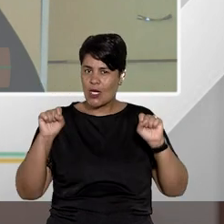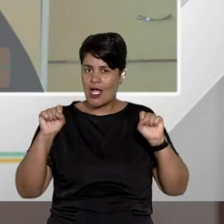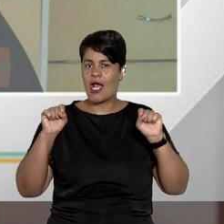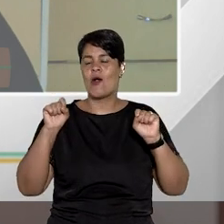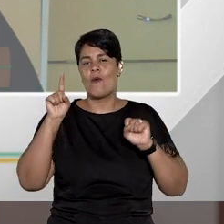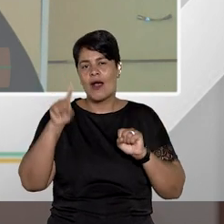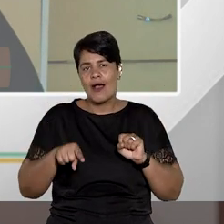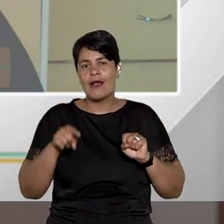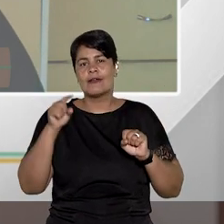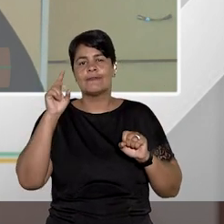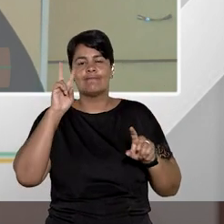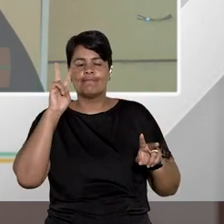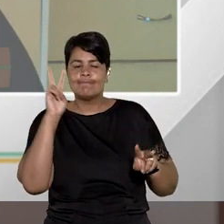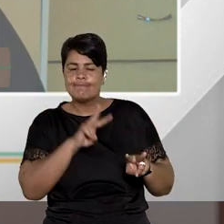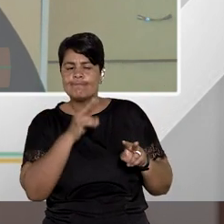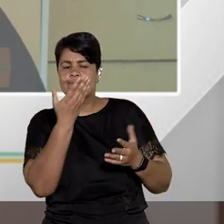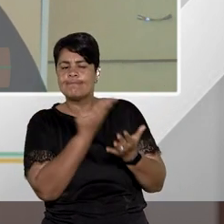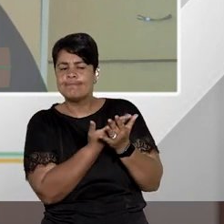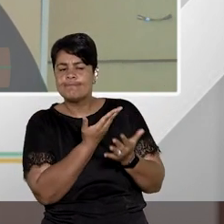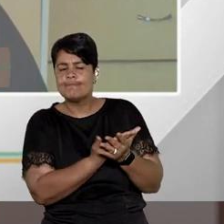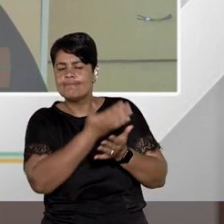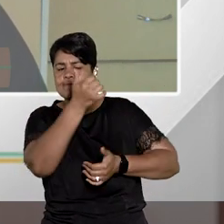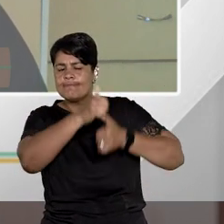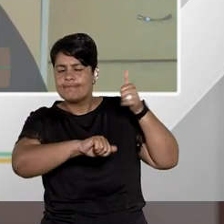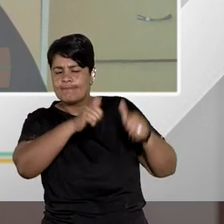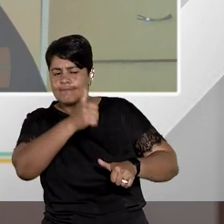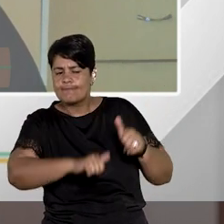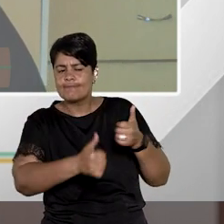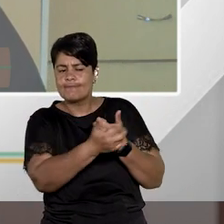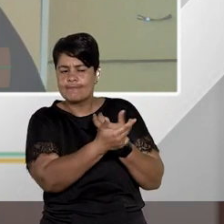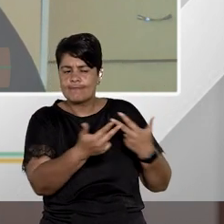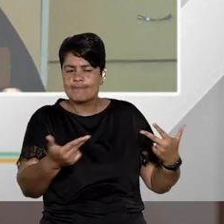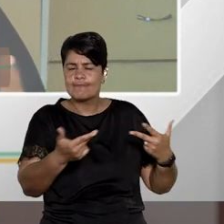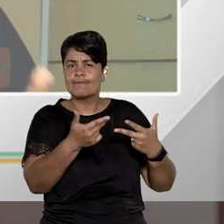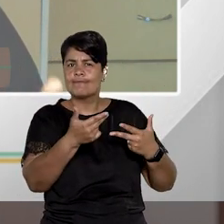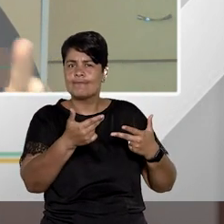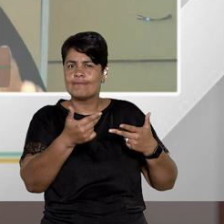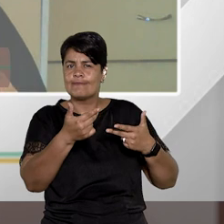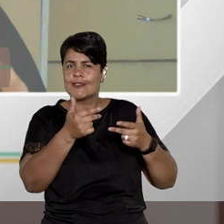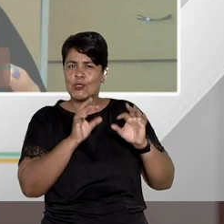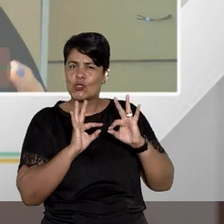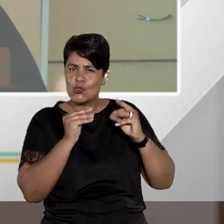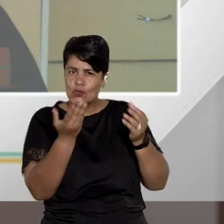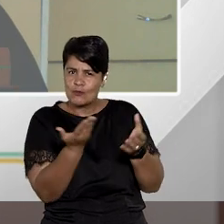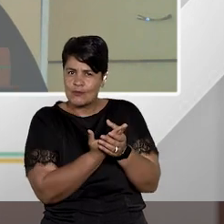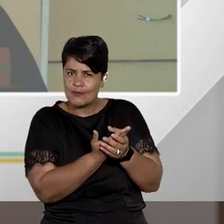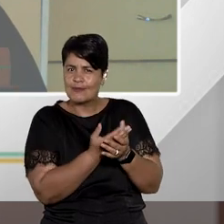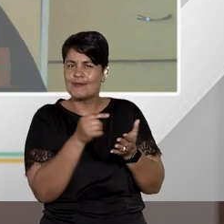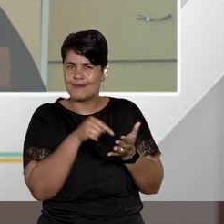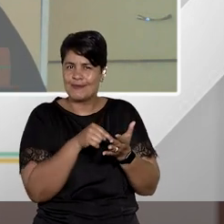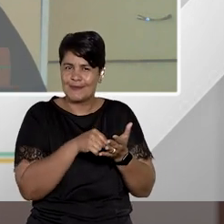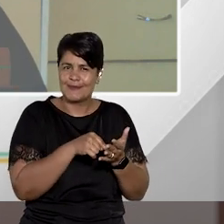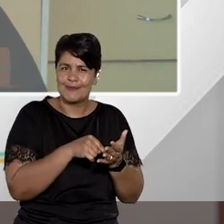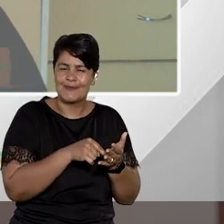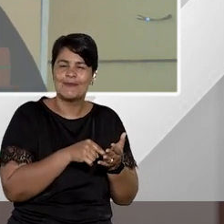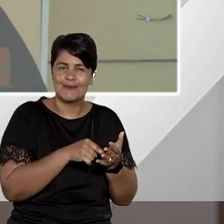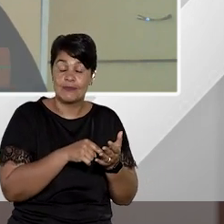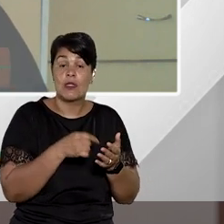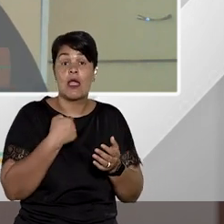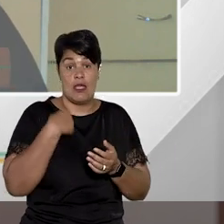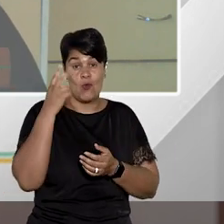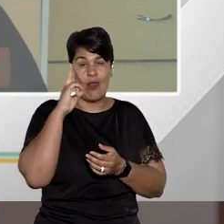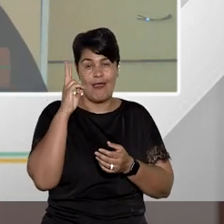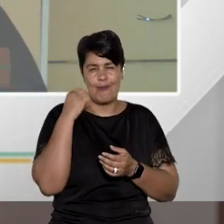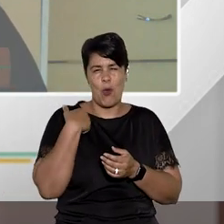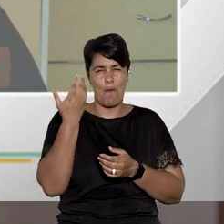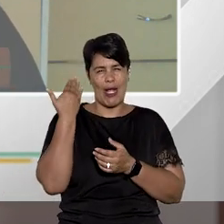claro, dentro desses conceitos ali de prova pré-constituída, né? Que até caracteriza esse REIT. Eu lembro que quando eu comecei a estudar,